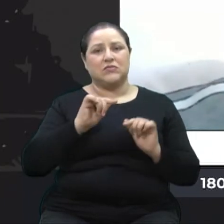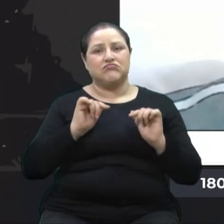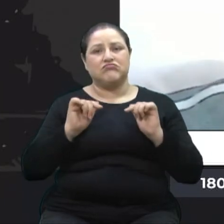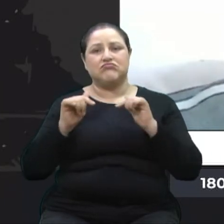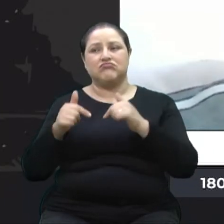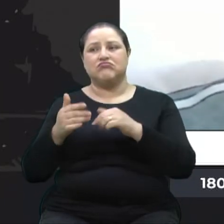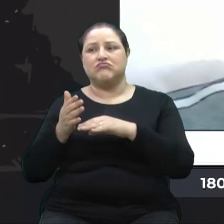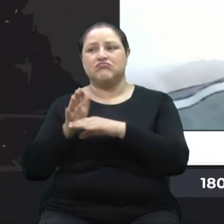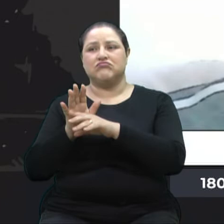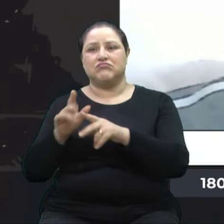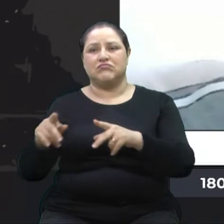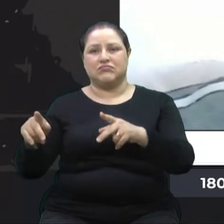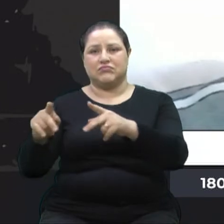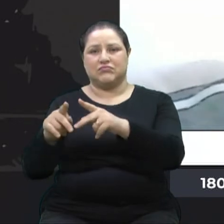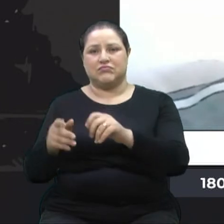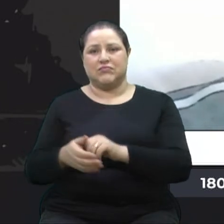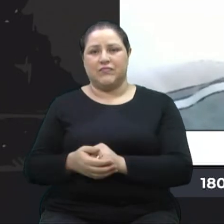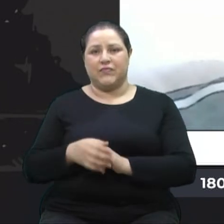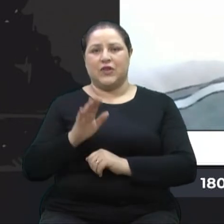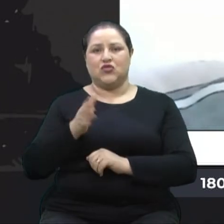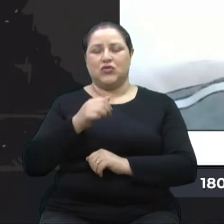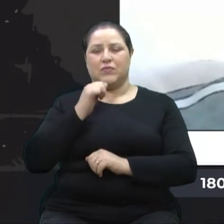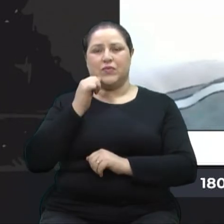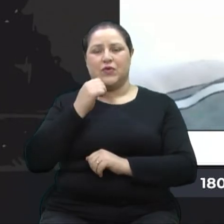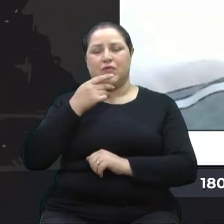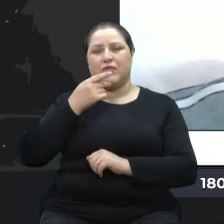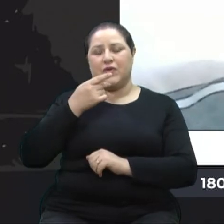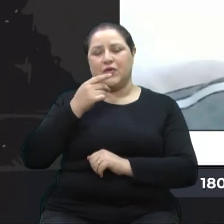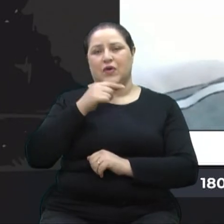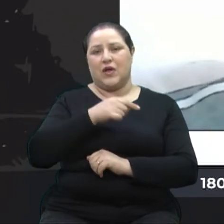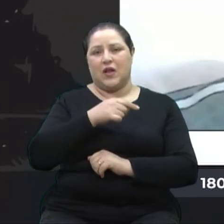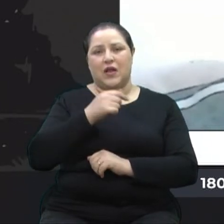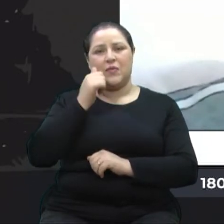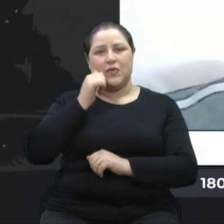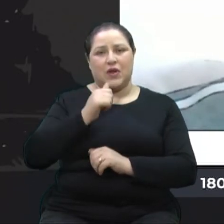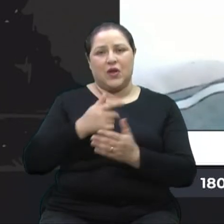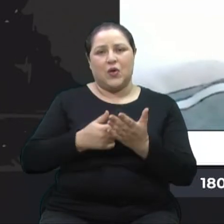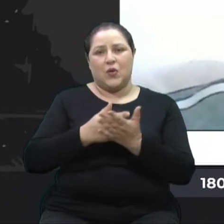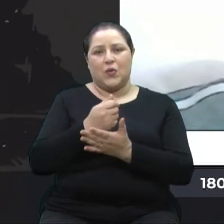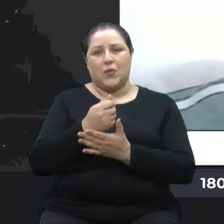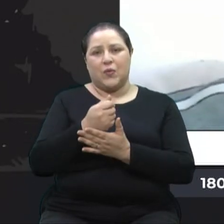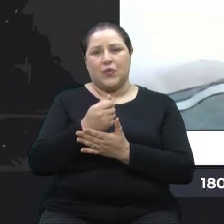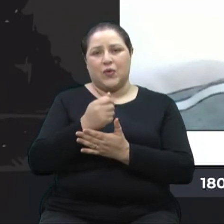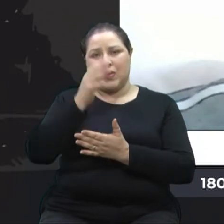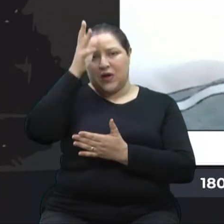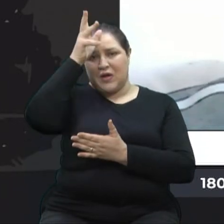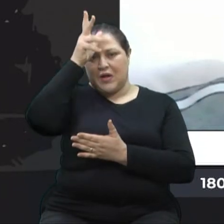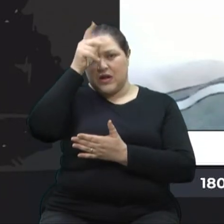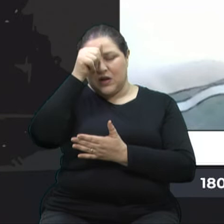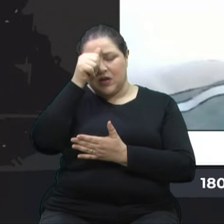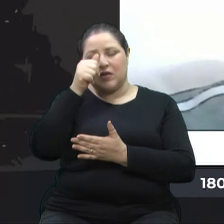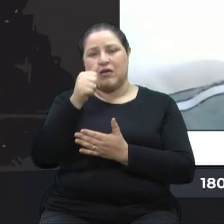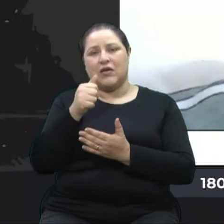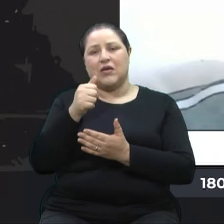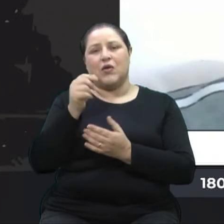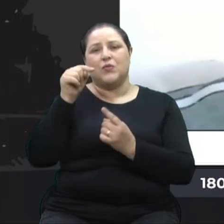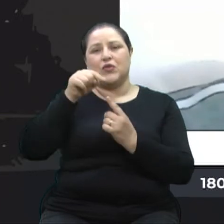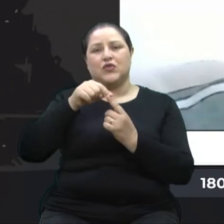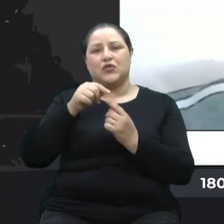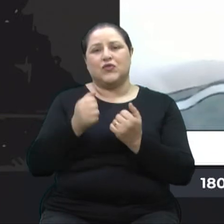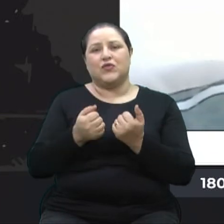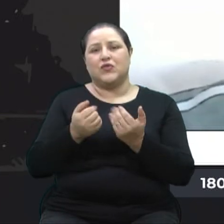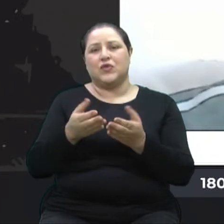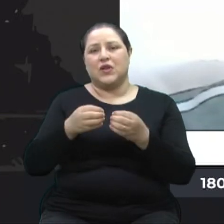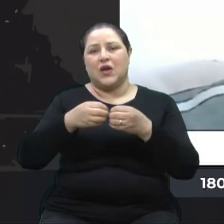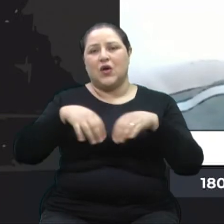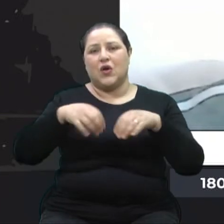população. O que o Marcon falou é verdade, que ela comprou as galinhas para ter ovos para doar para as pessoas que não têm. Ela é